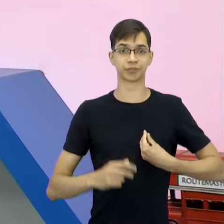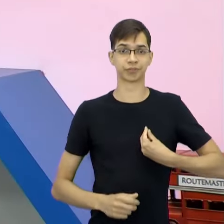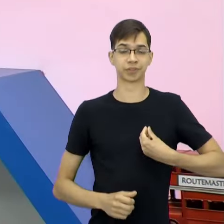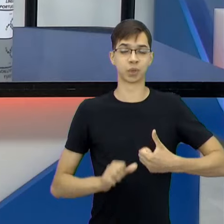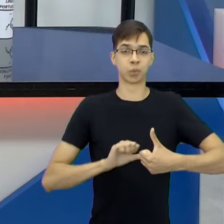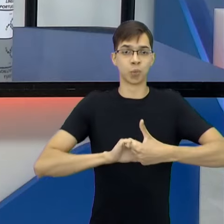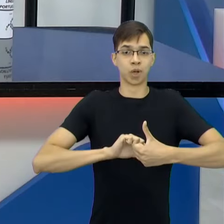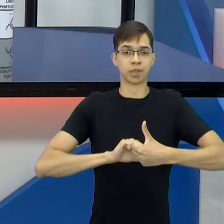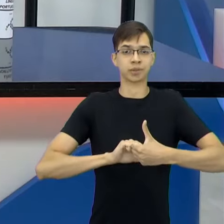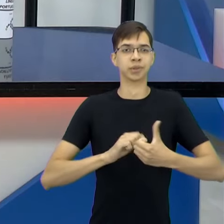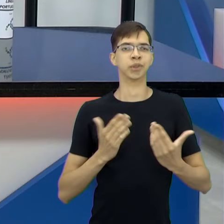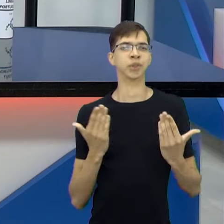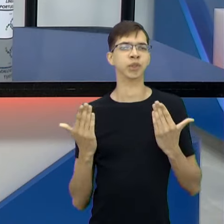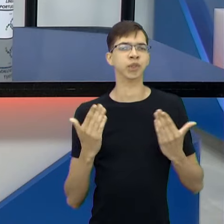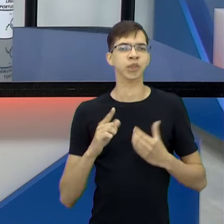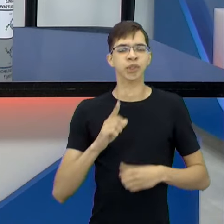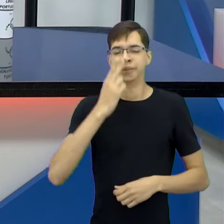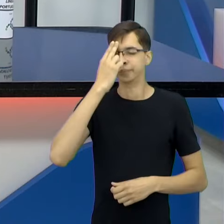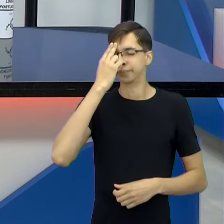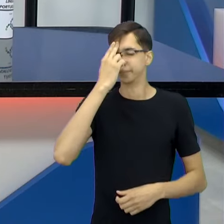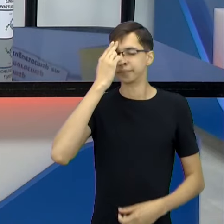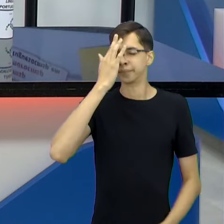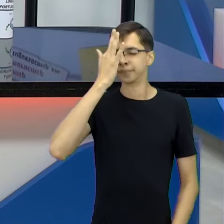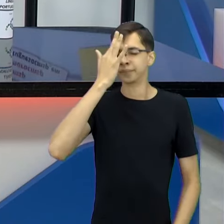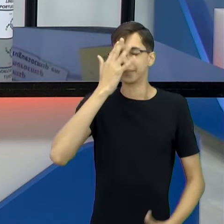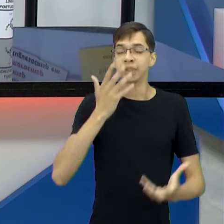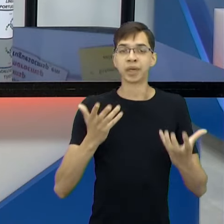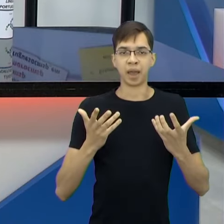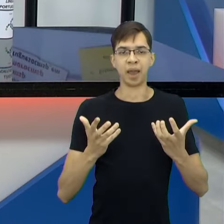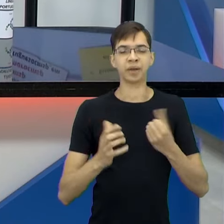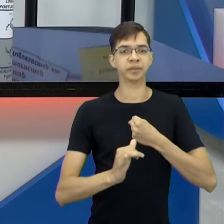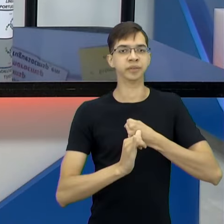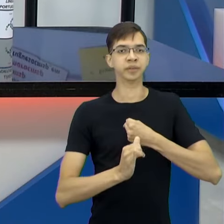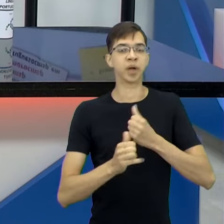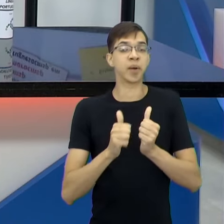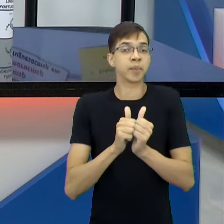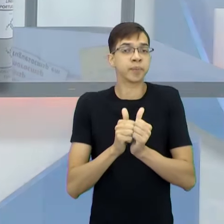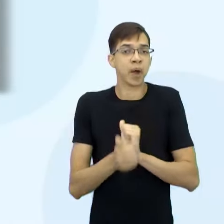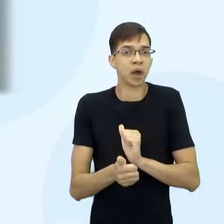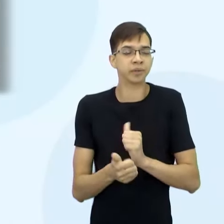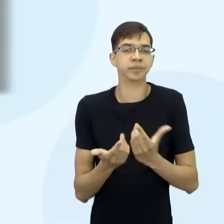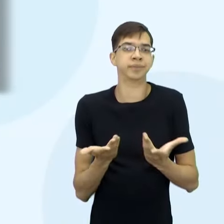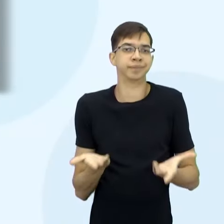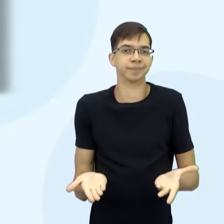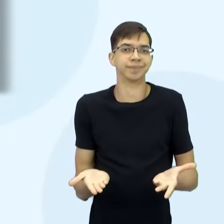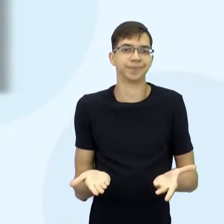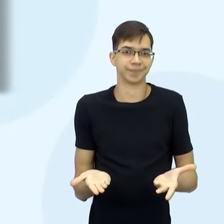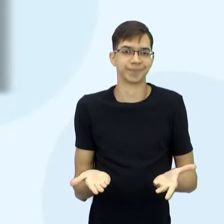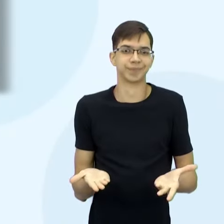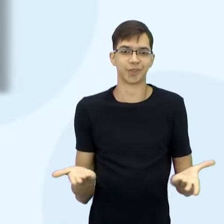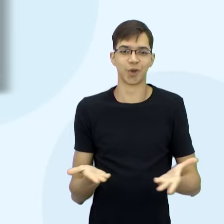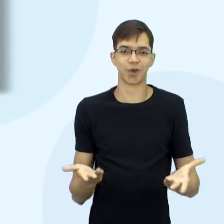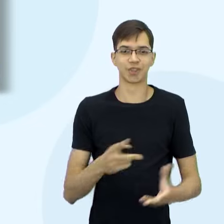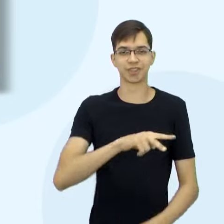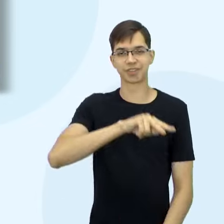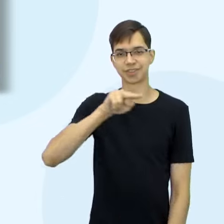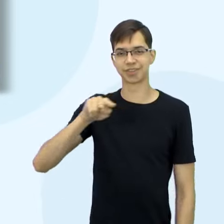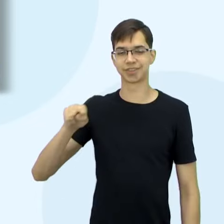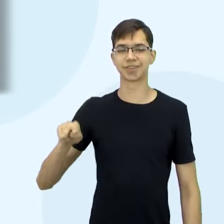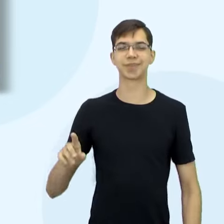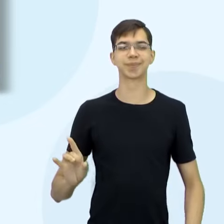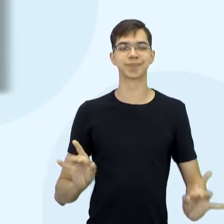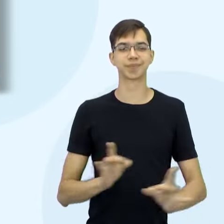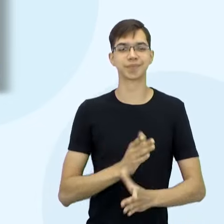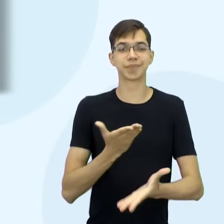você sonha em ser um cronista? Olha só. Esportivo? Ia ser bacana, quem sabe? Então, hoje nós fizemos aí a leitura, é o que vem por aí,